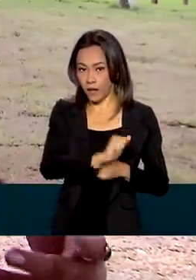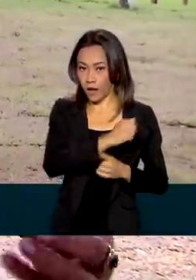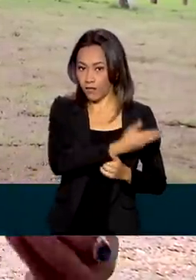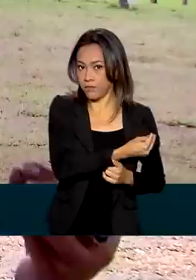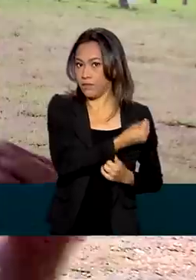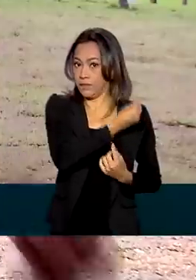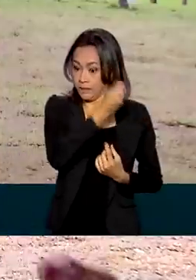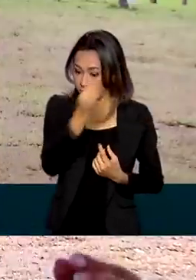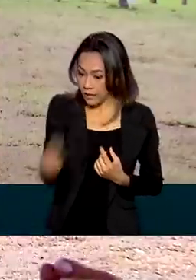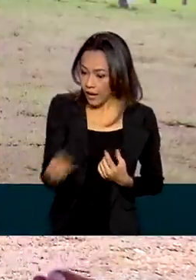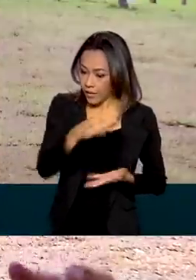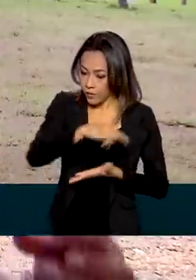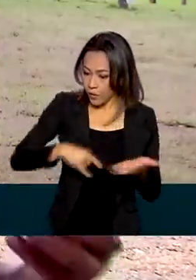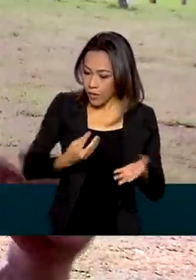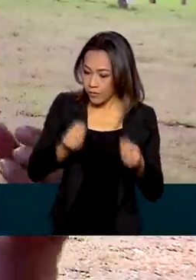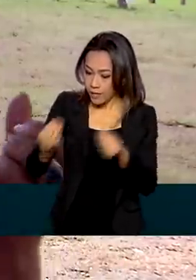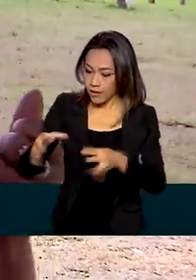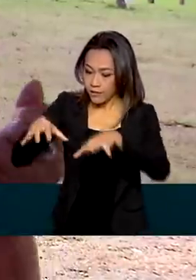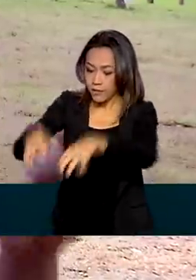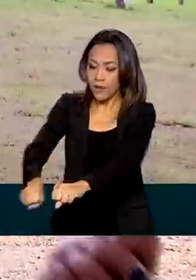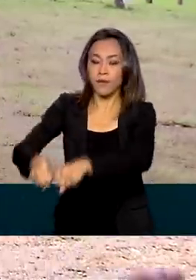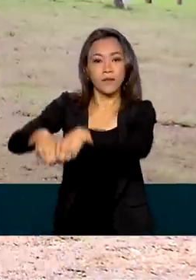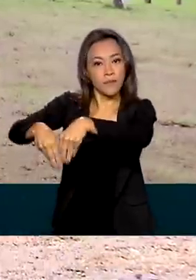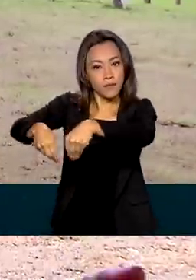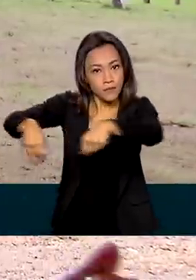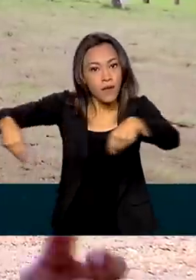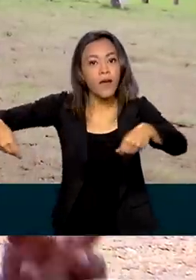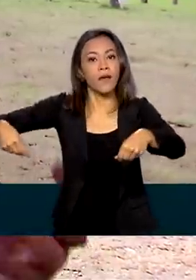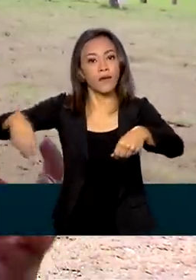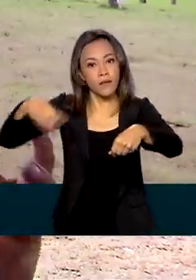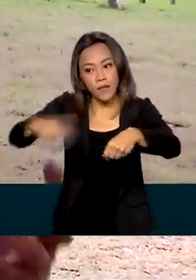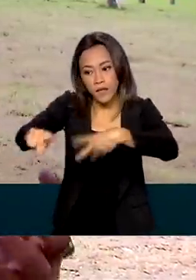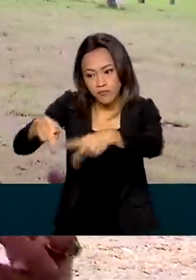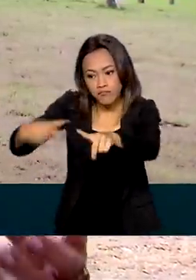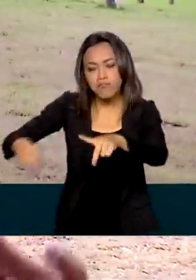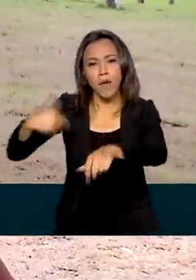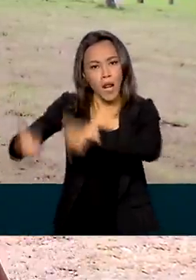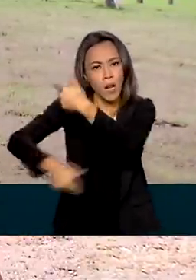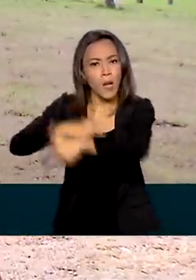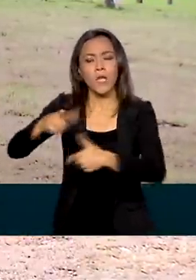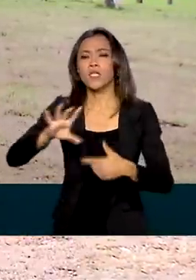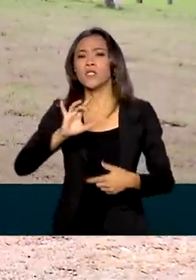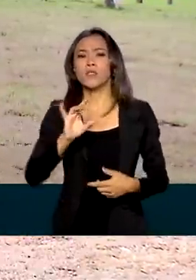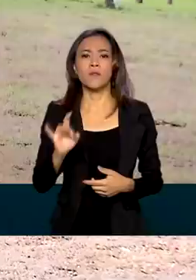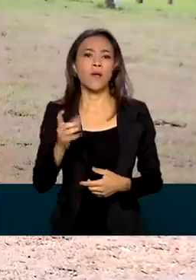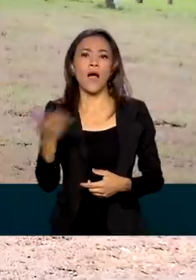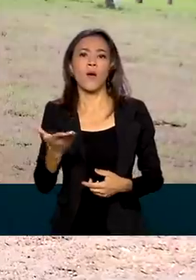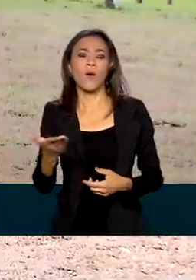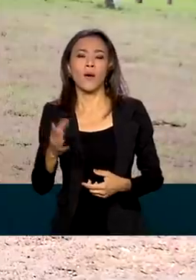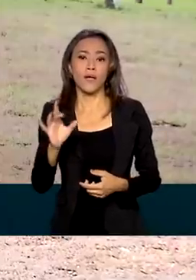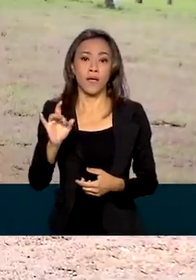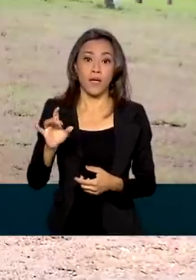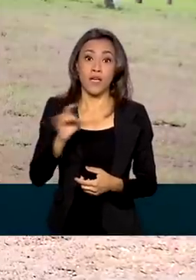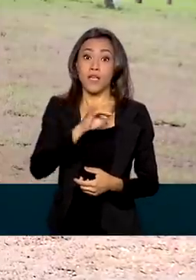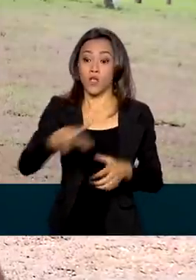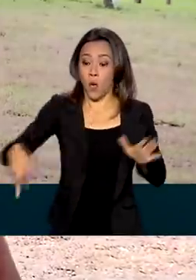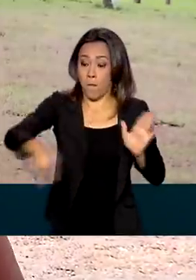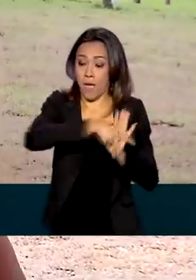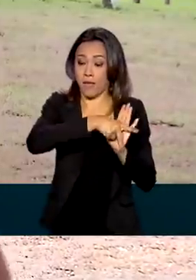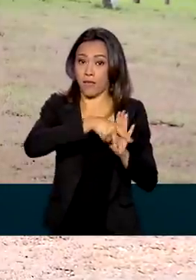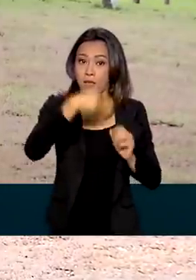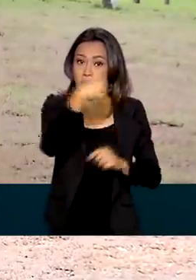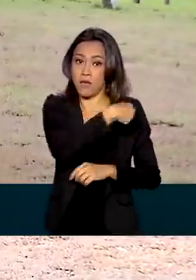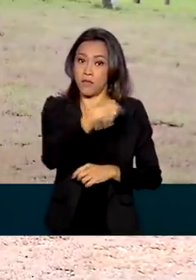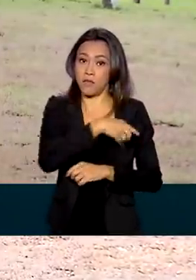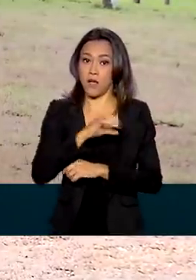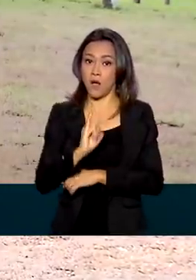ter a sua terra. O domínio da sua terra deixa de ser a propriedade do INCRA para ser